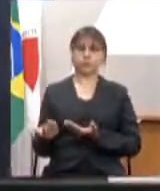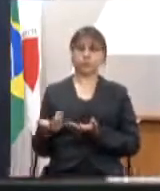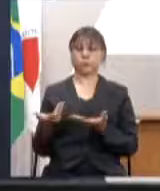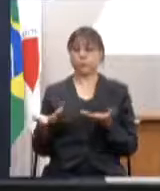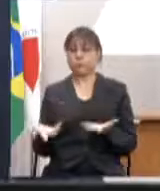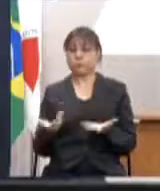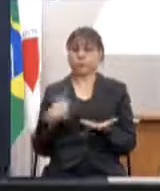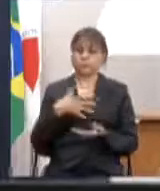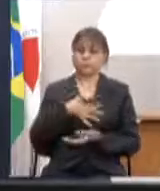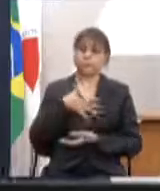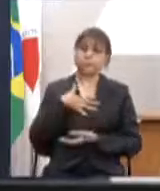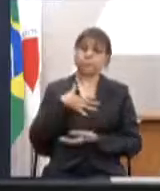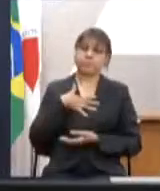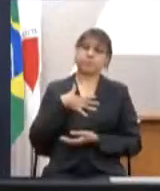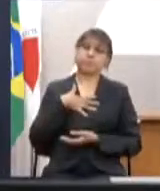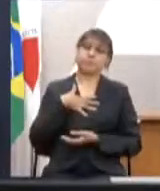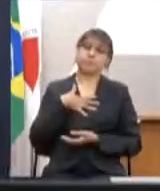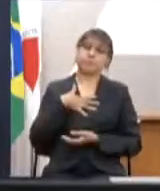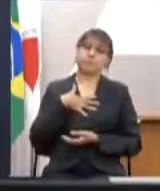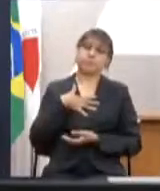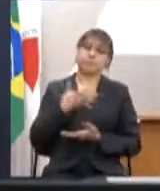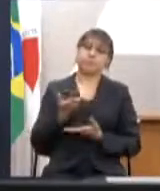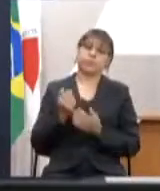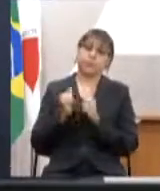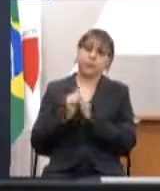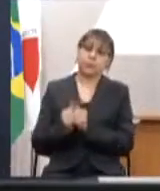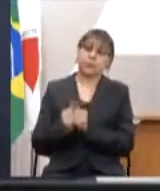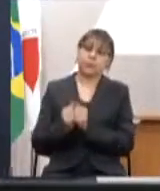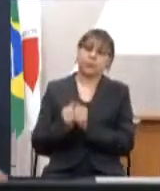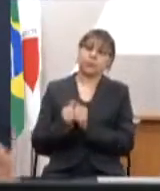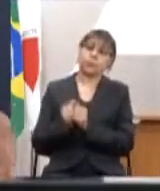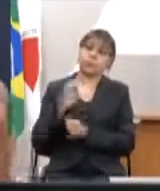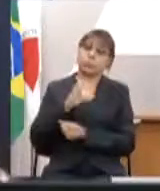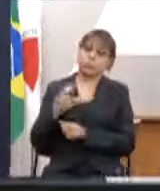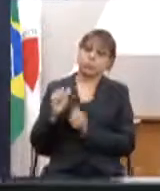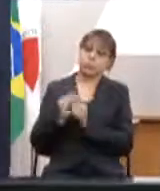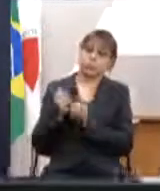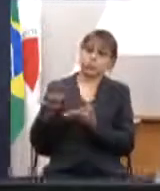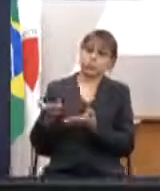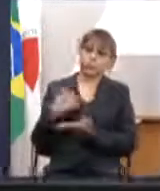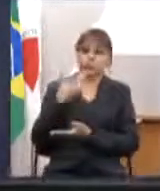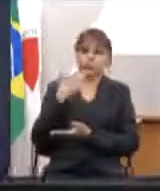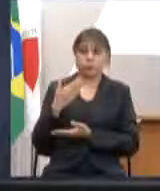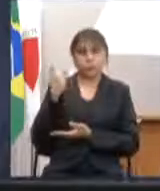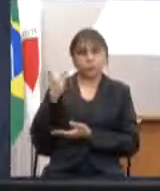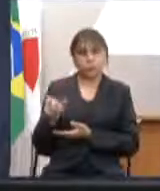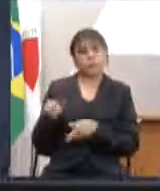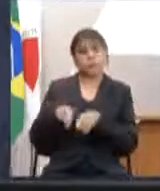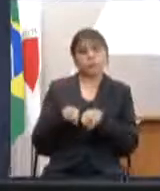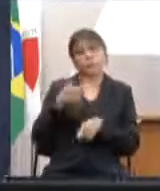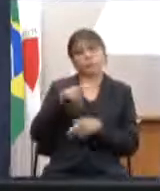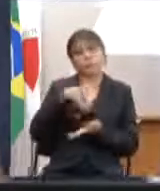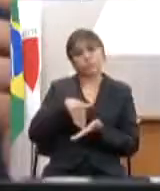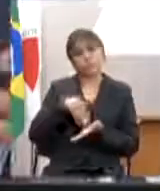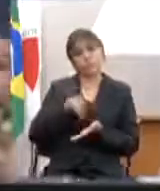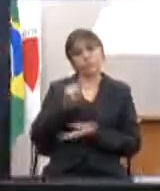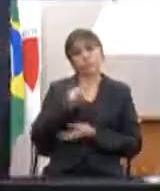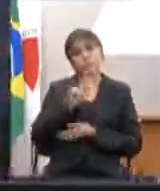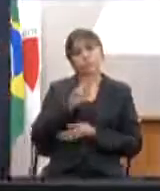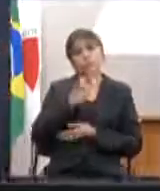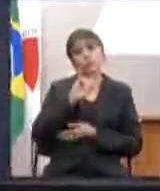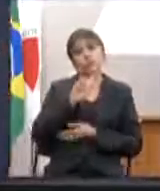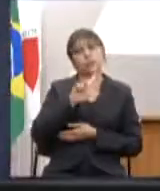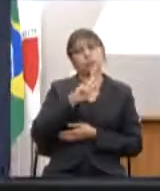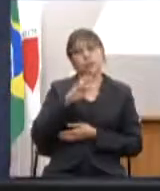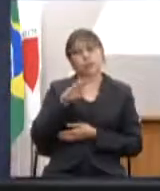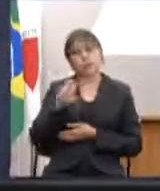que eu tenho o prazer de estar lá como coordenador junto com a vossa excelência eu peço a vossa excelência ao deputado Guilherme ao deputado Bartolo que